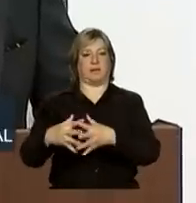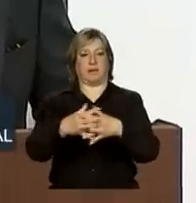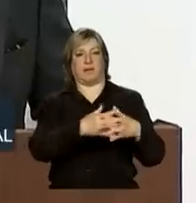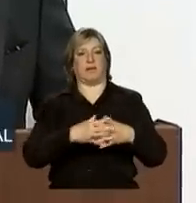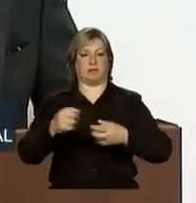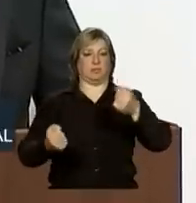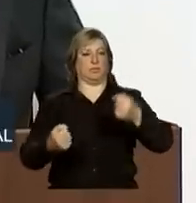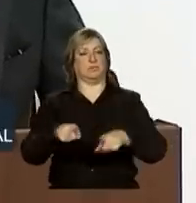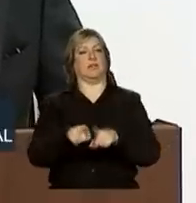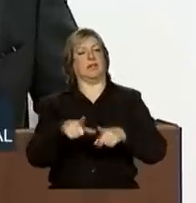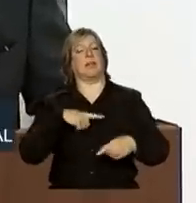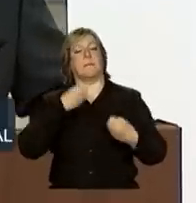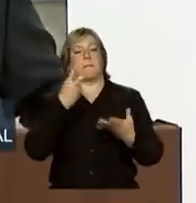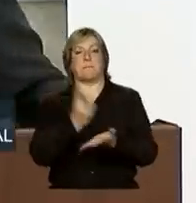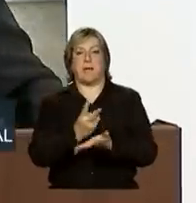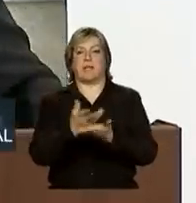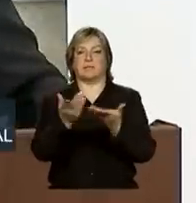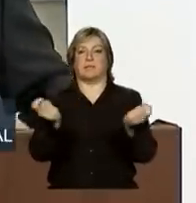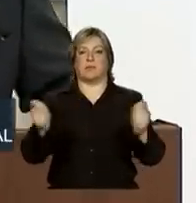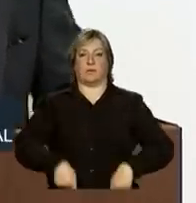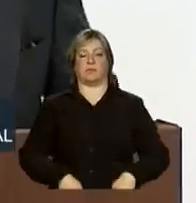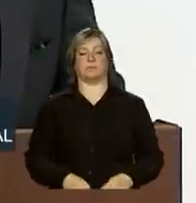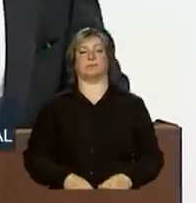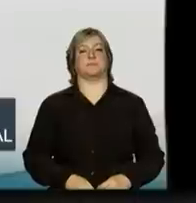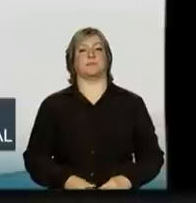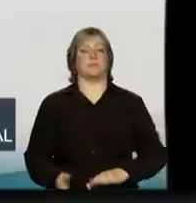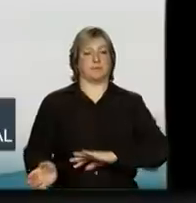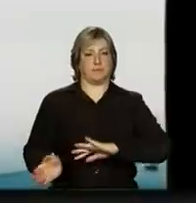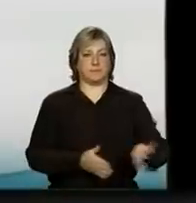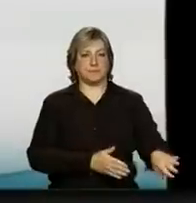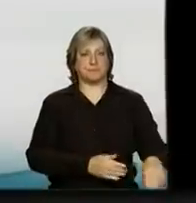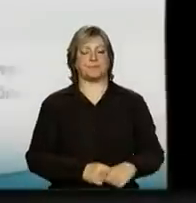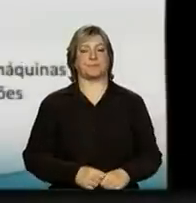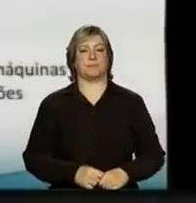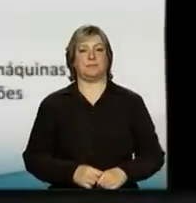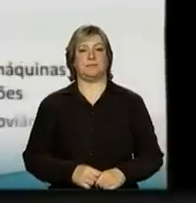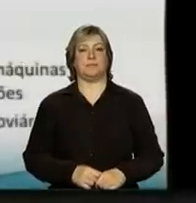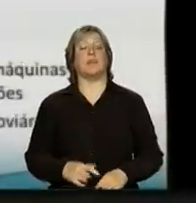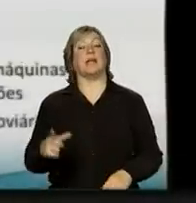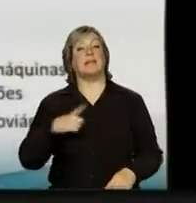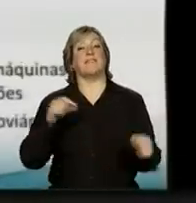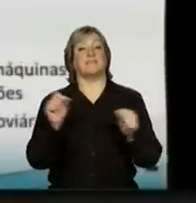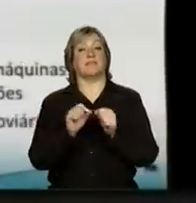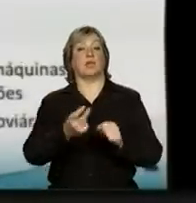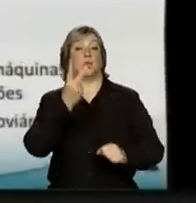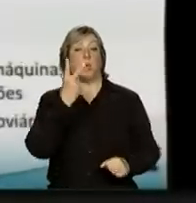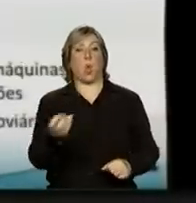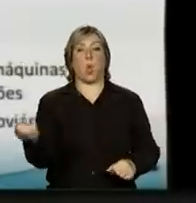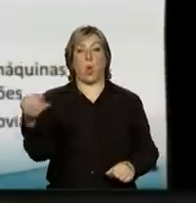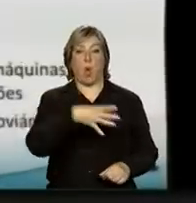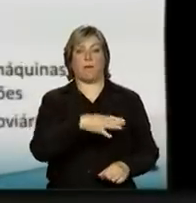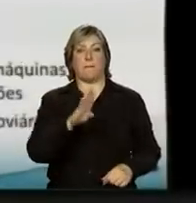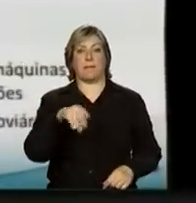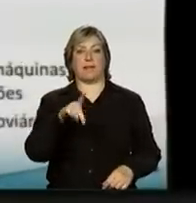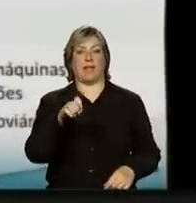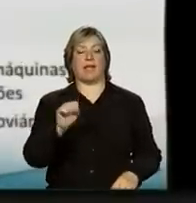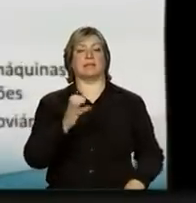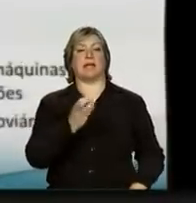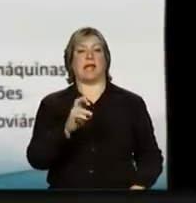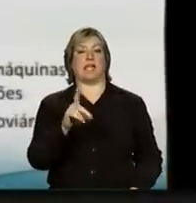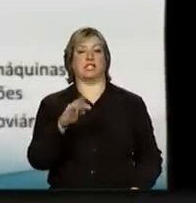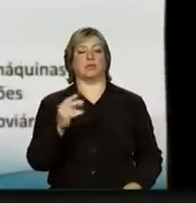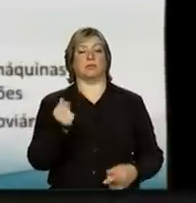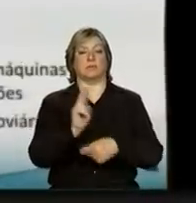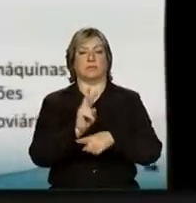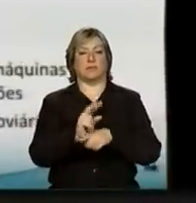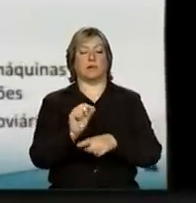condição. Passamos adiante, criamos duas novas linhas de crédito no BNDES, a linha de